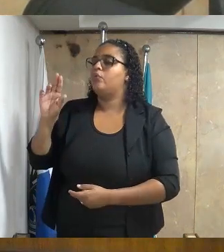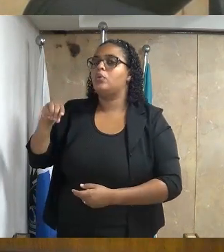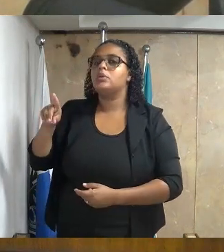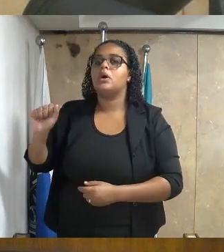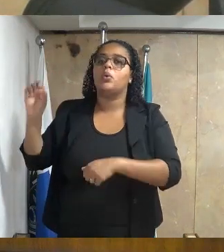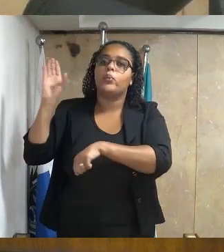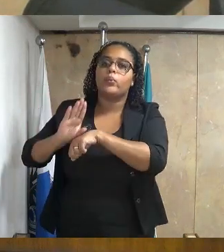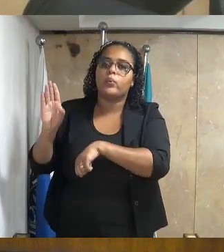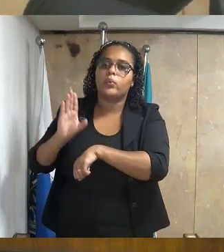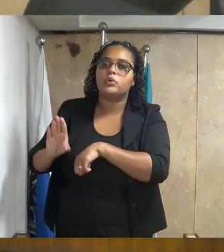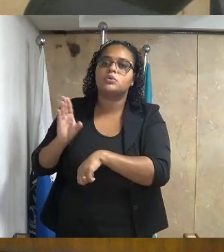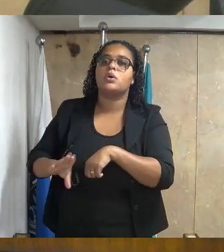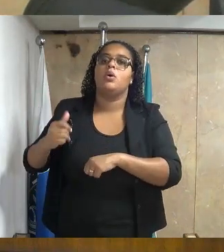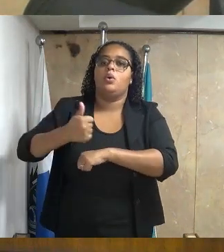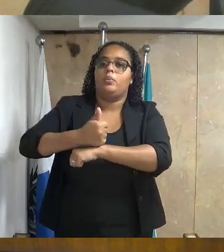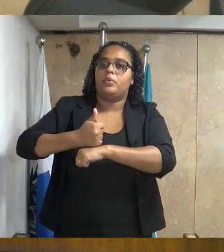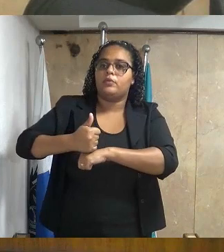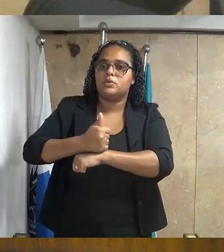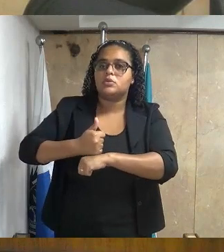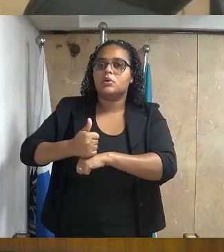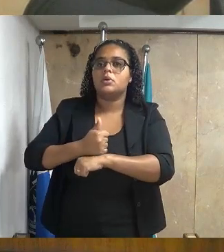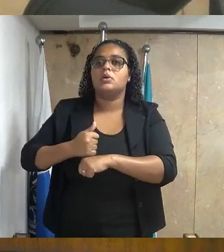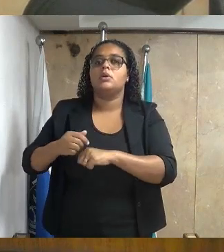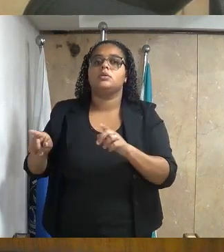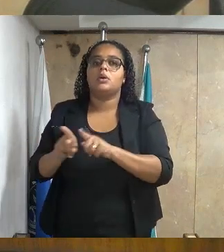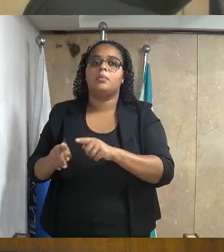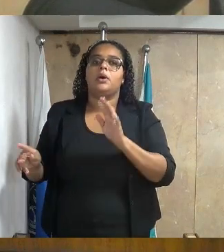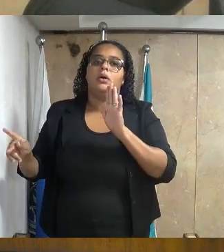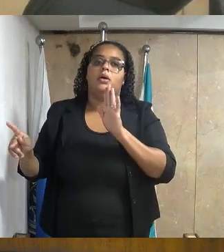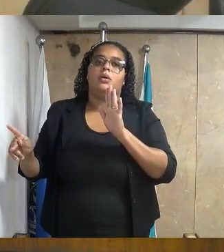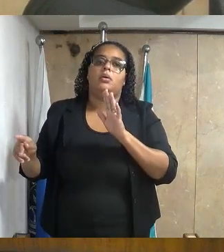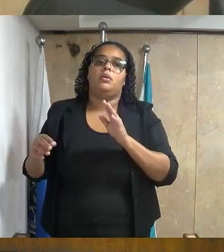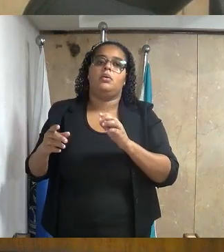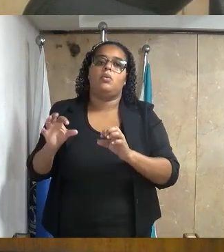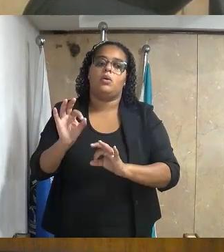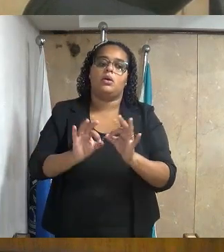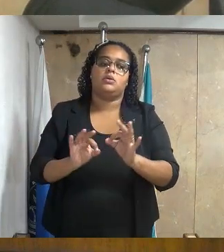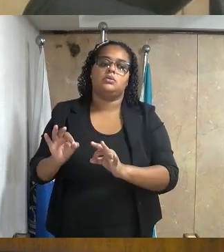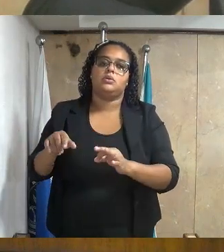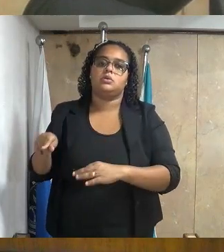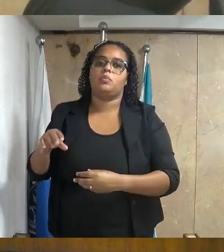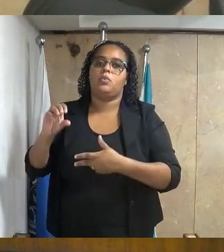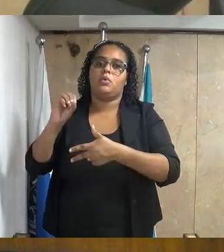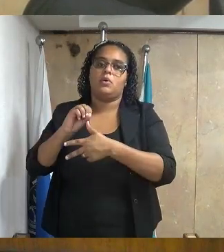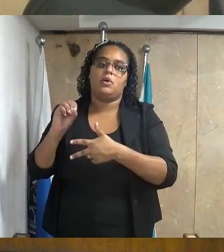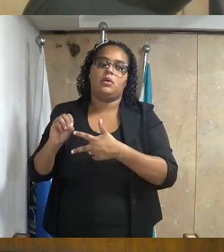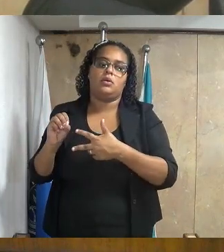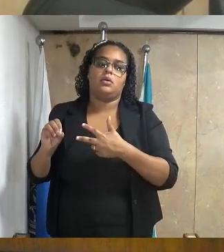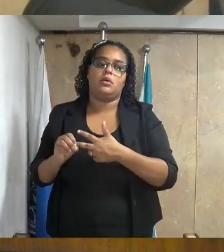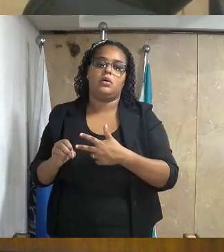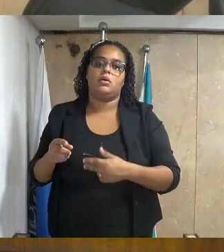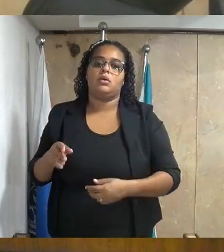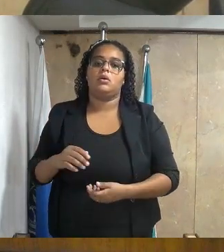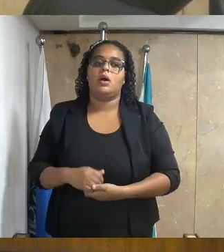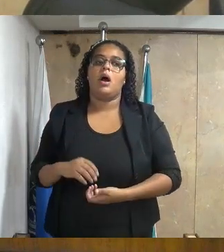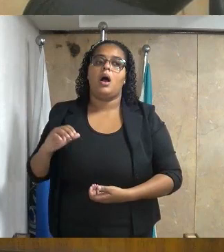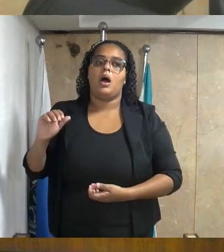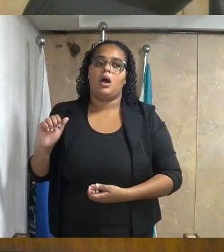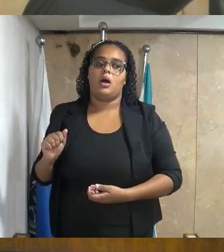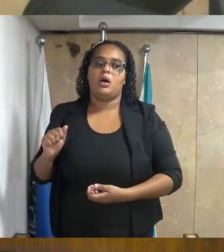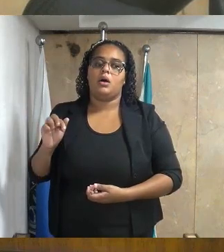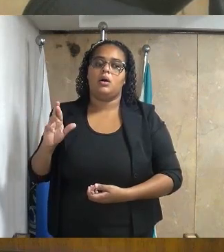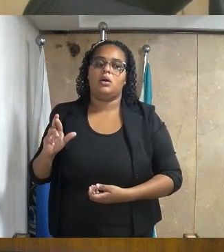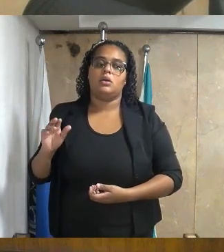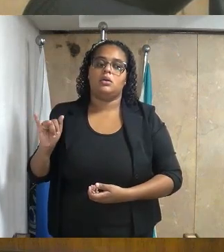profissionalizantes e pré-ENEM, preparatório para o ENEM e vestibular, em terreno existente na Avenida Anhangá, bairro